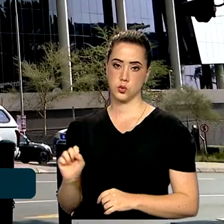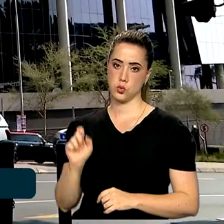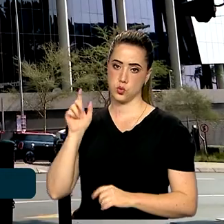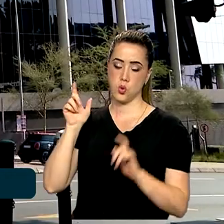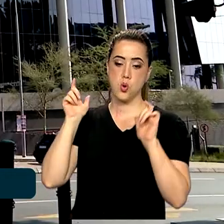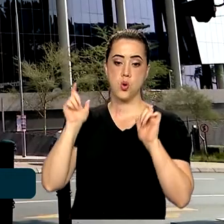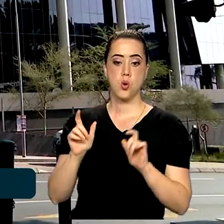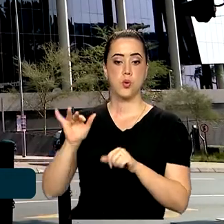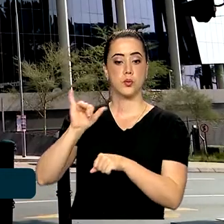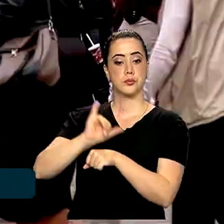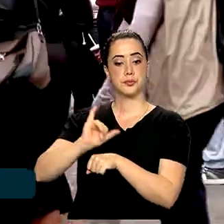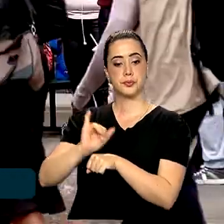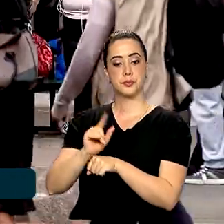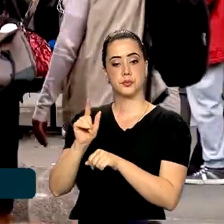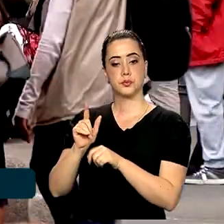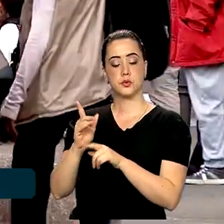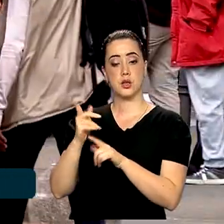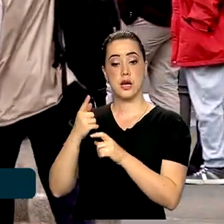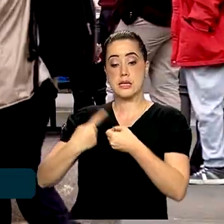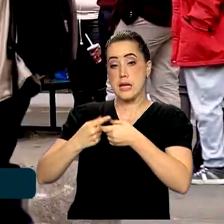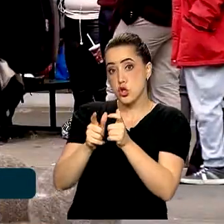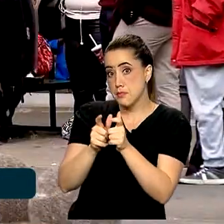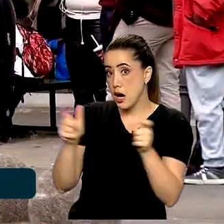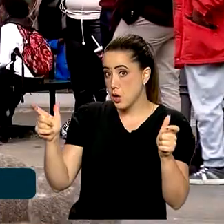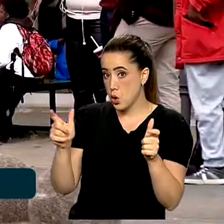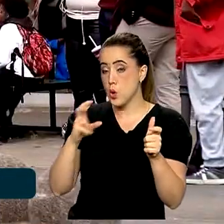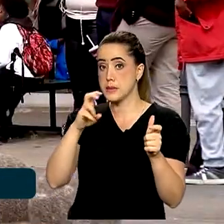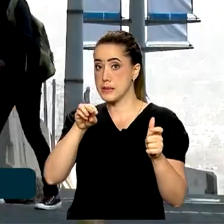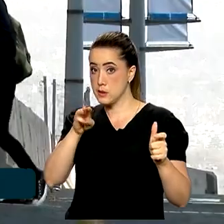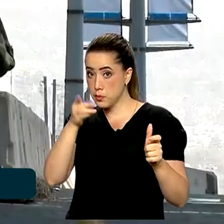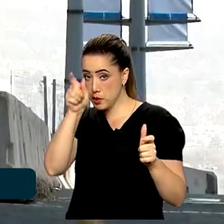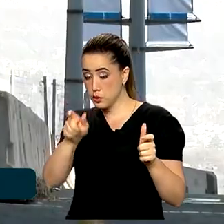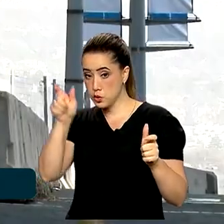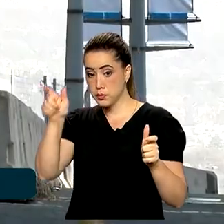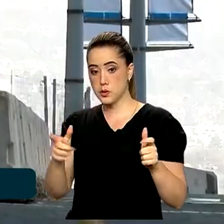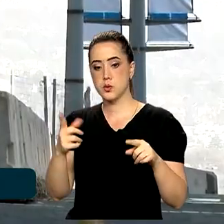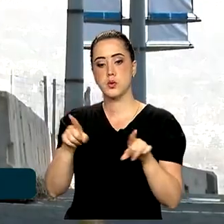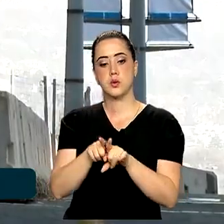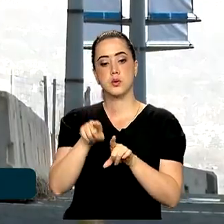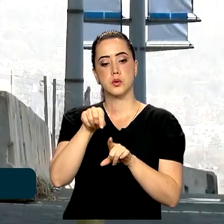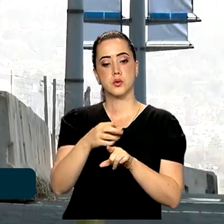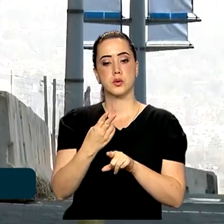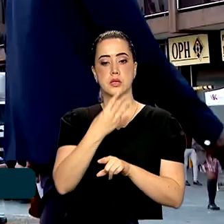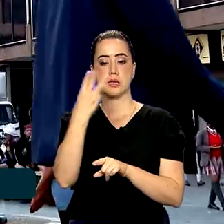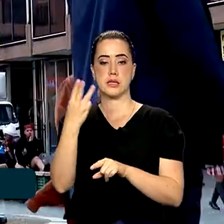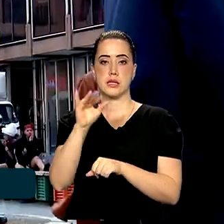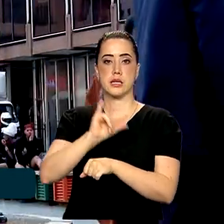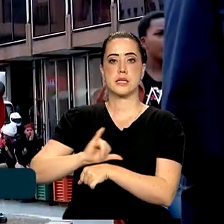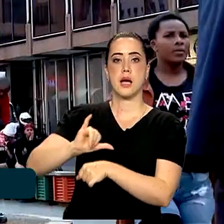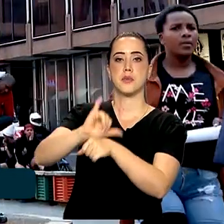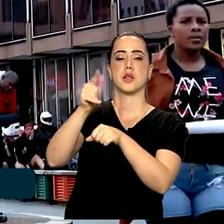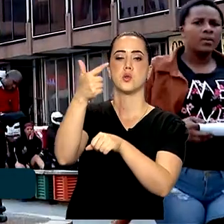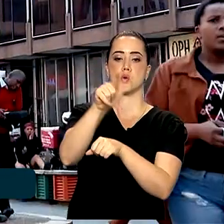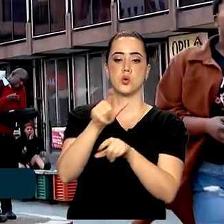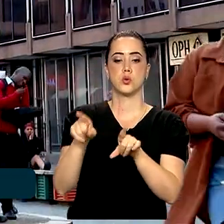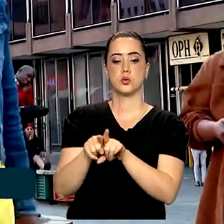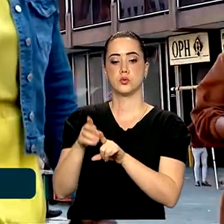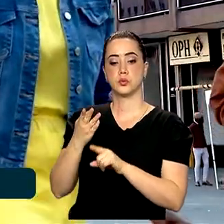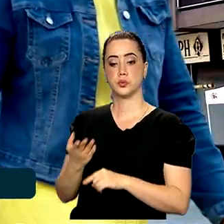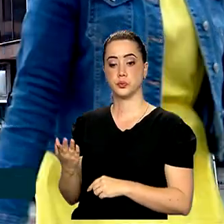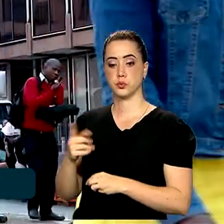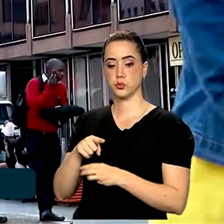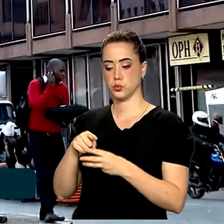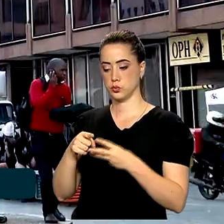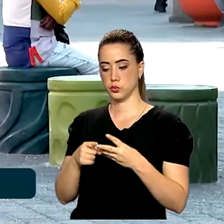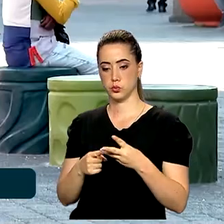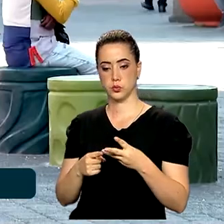maior cidade do país com mais de 5 milhões de habitantes. Junto com as três capitais, Pretória, Plonfontaine e